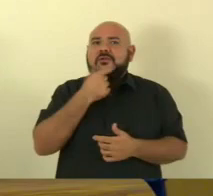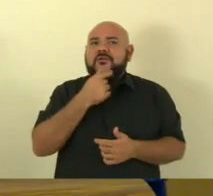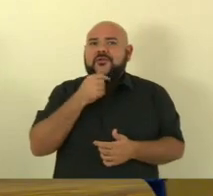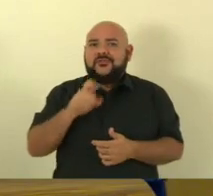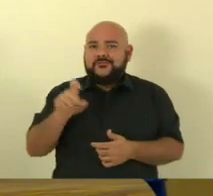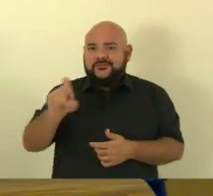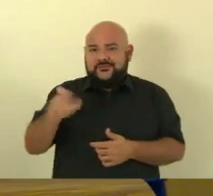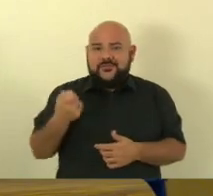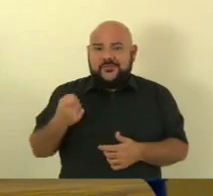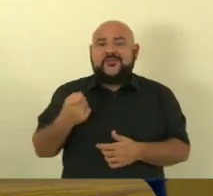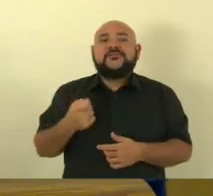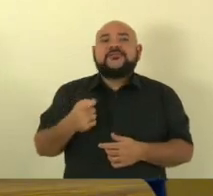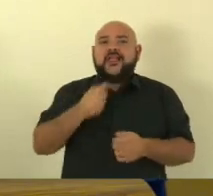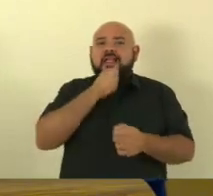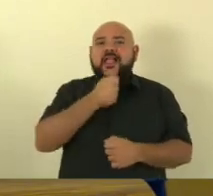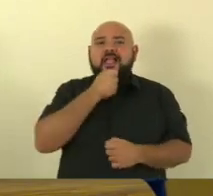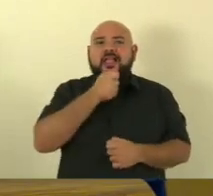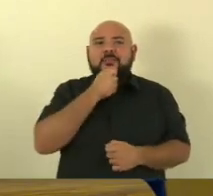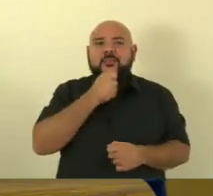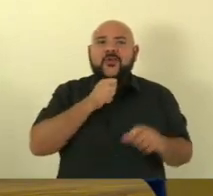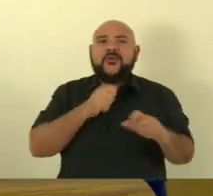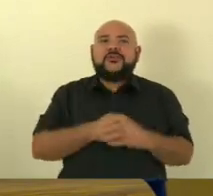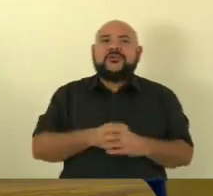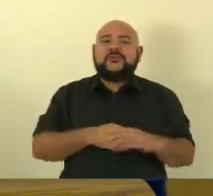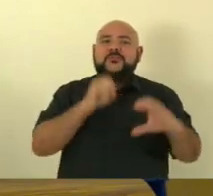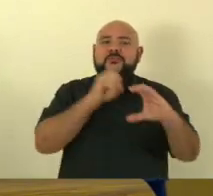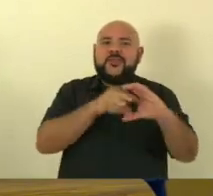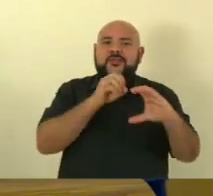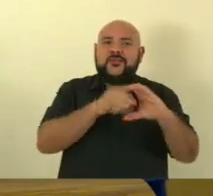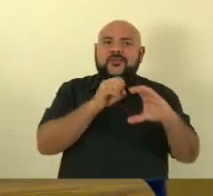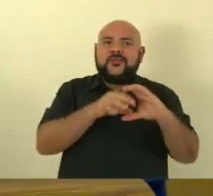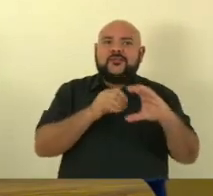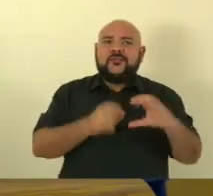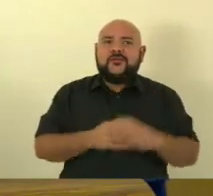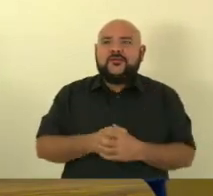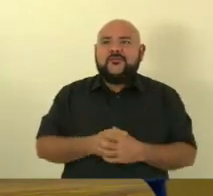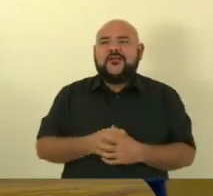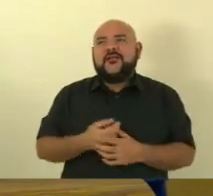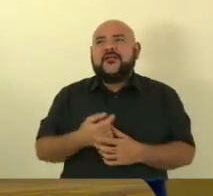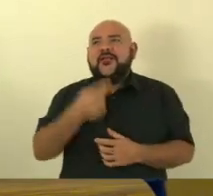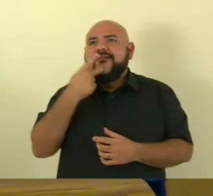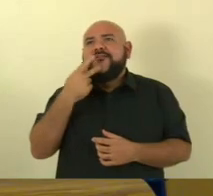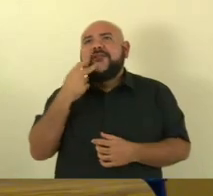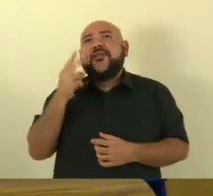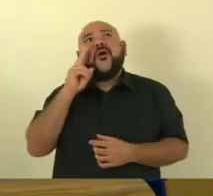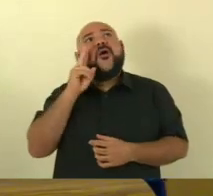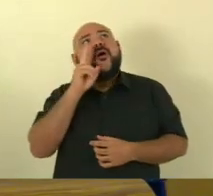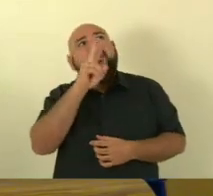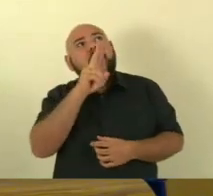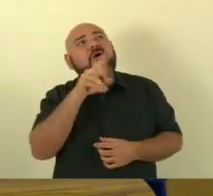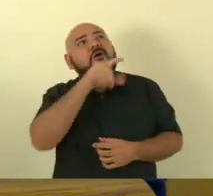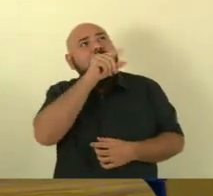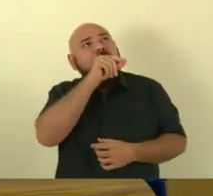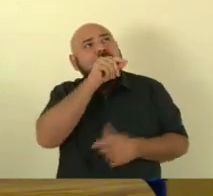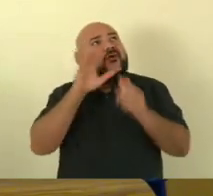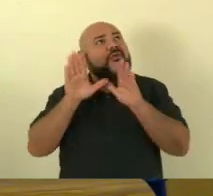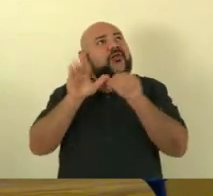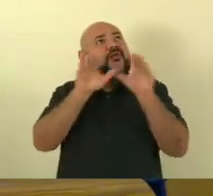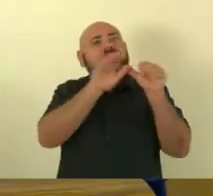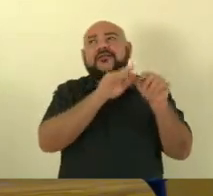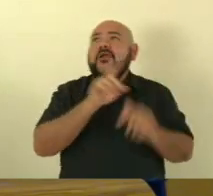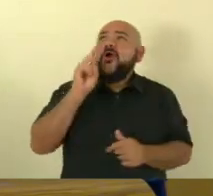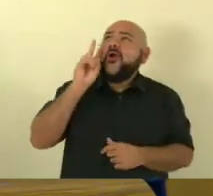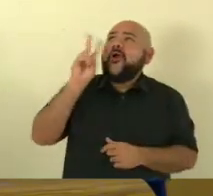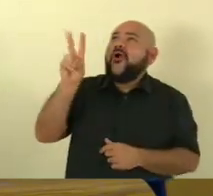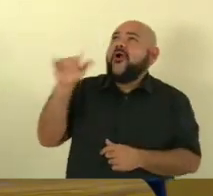acabou olhando vindo os passarinhos passar e falou olha os passarinhos aqui também tem um avião passando esse é o presudente que está